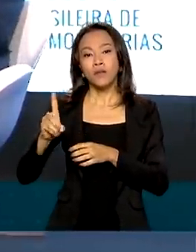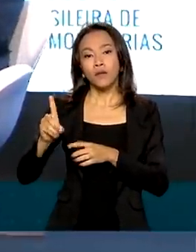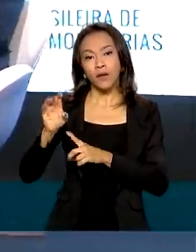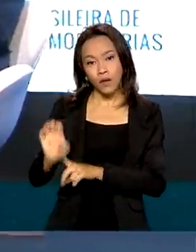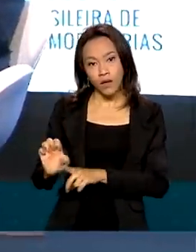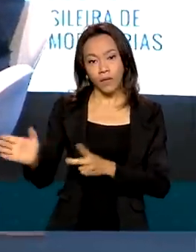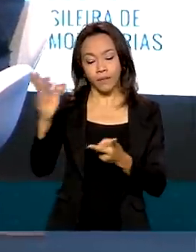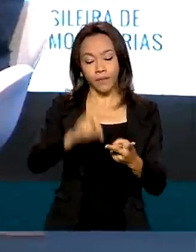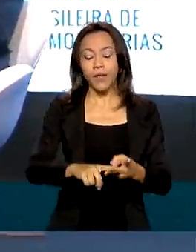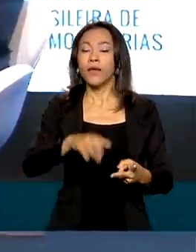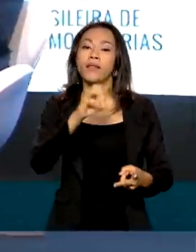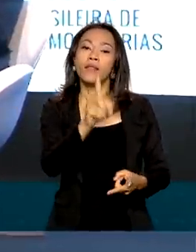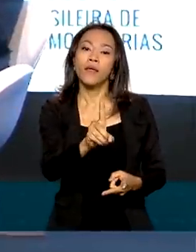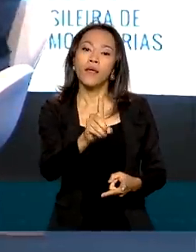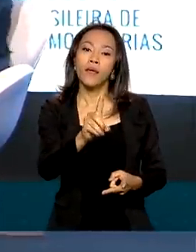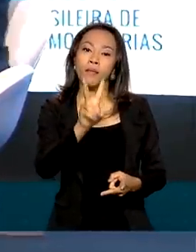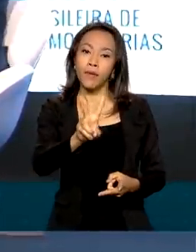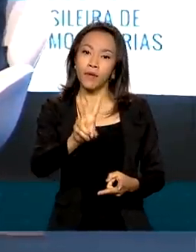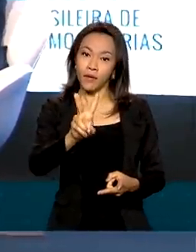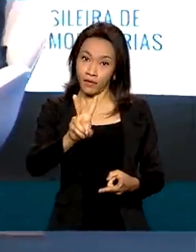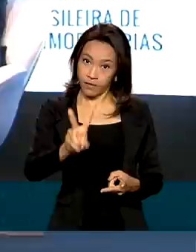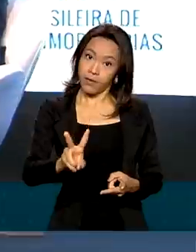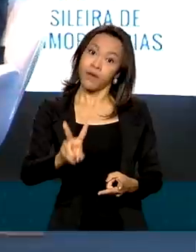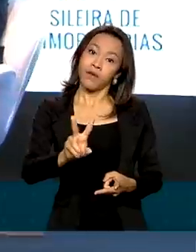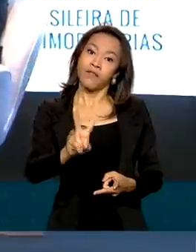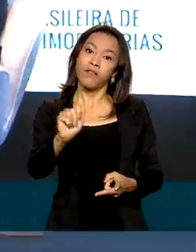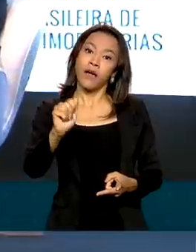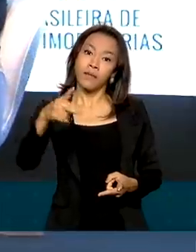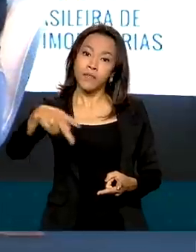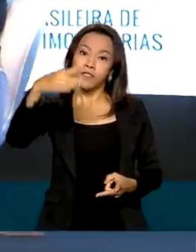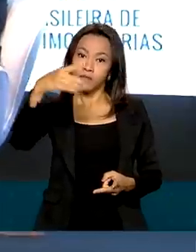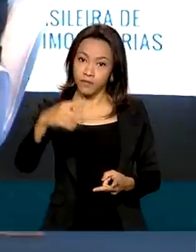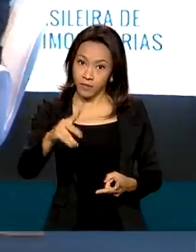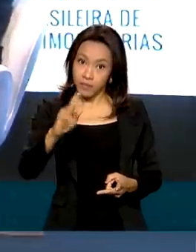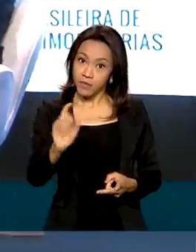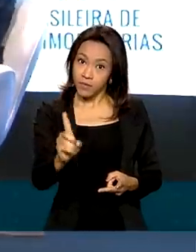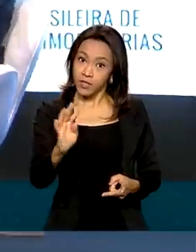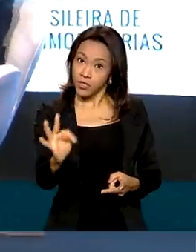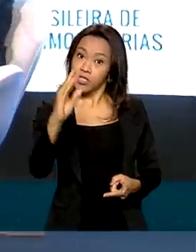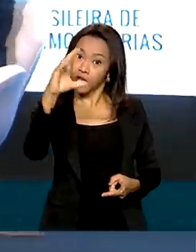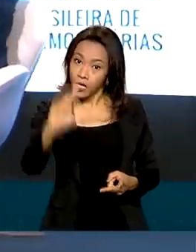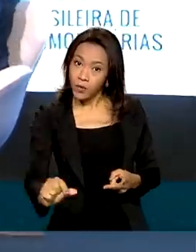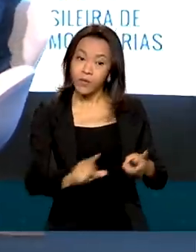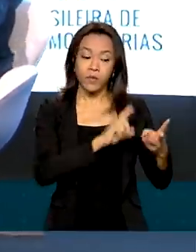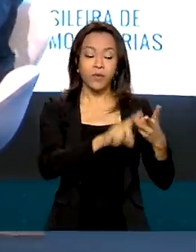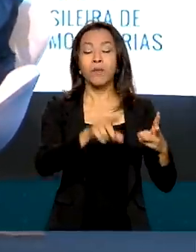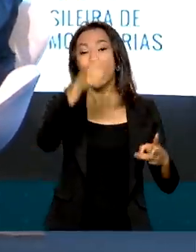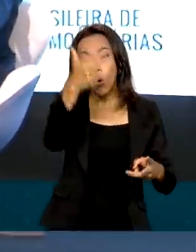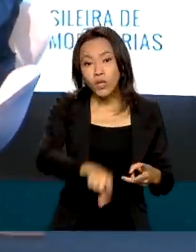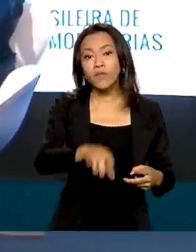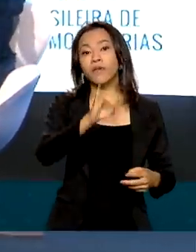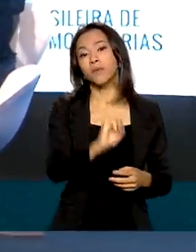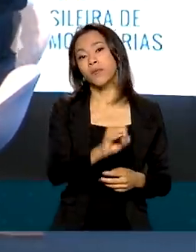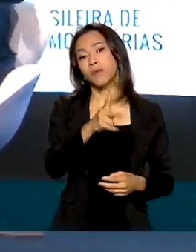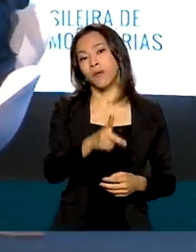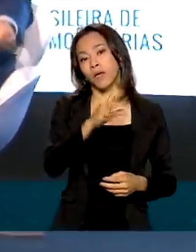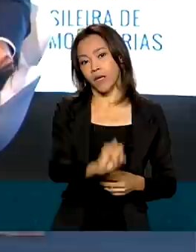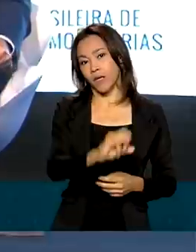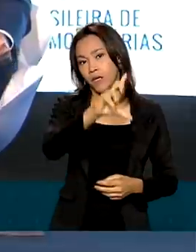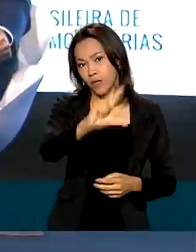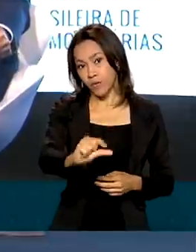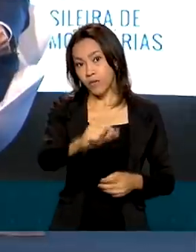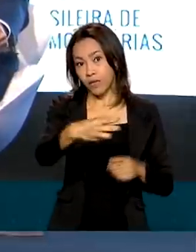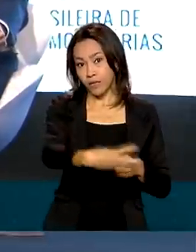DPVAT, nós já reduzimos o IPI agora em 25% e vamos reduzir de novo. Nós vamos levar para